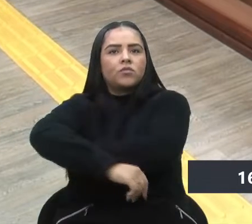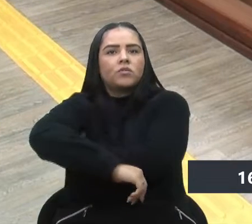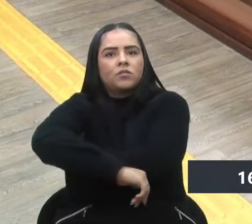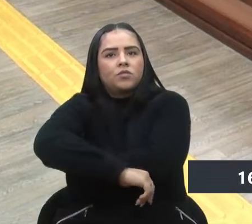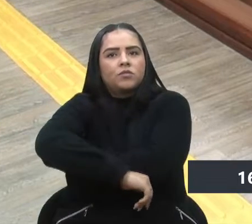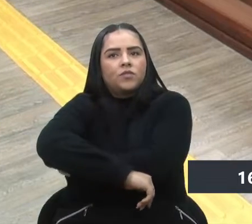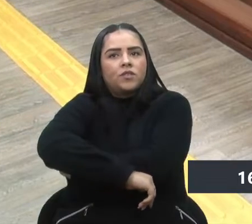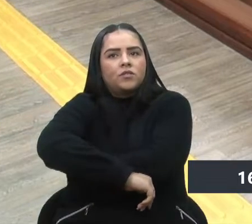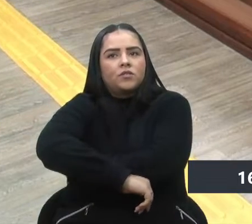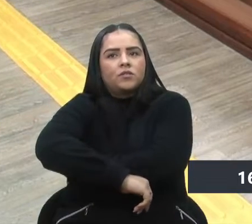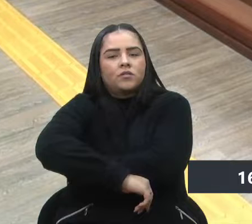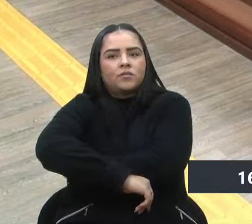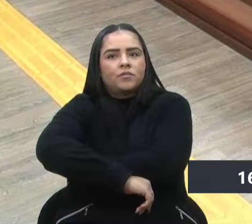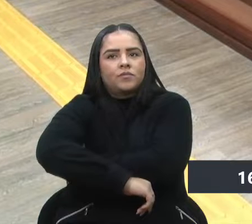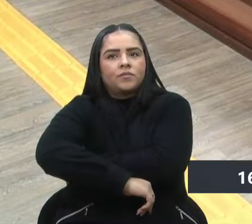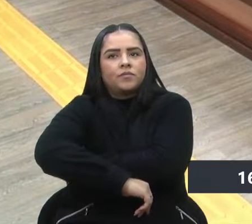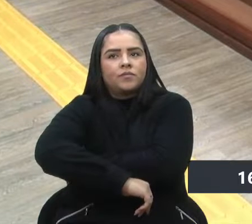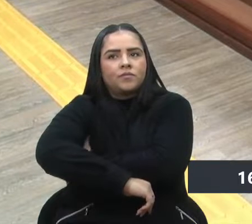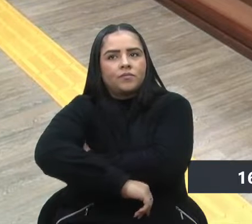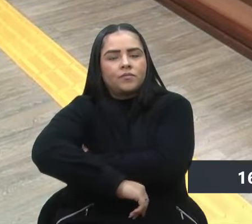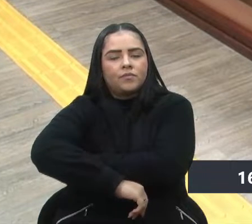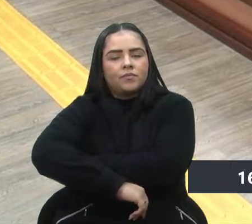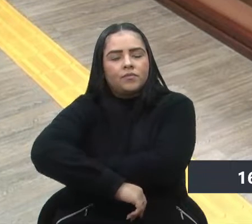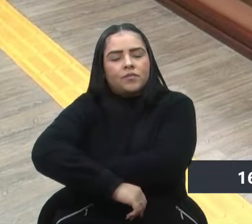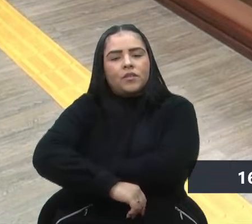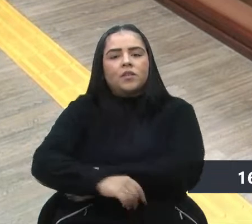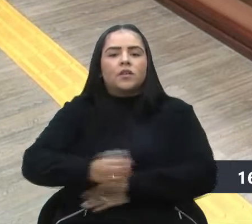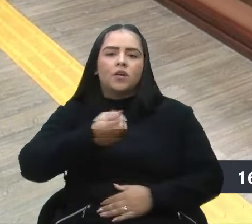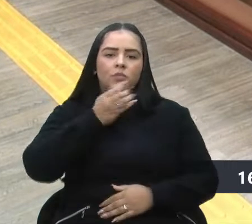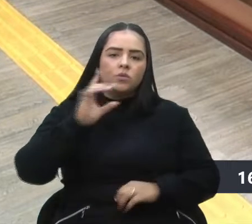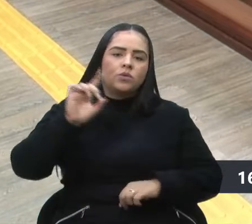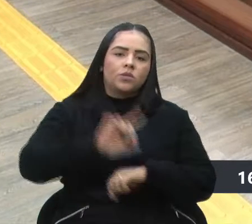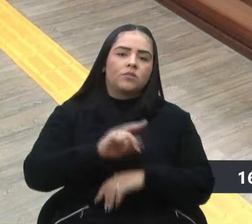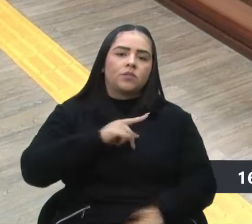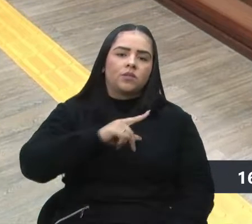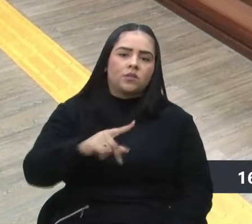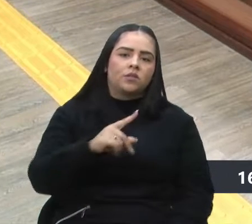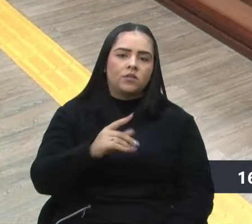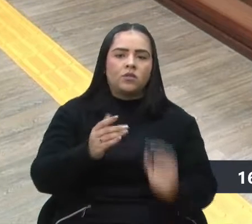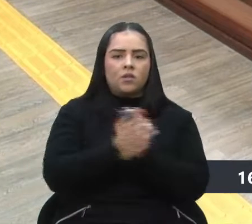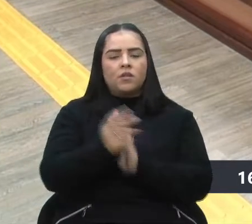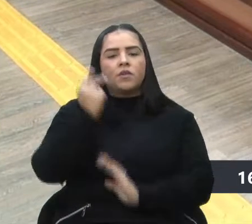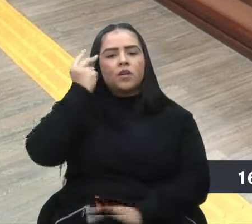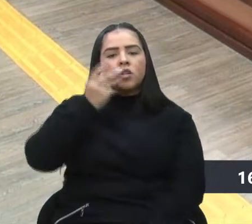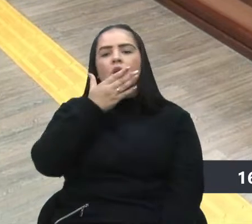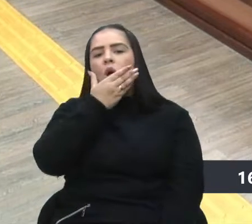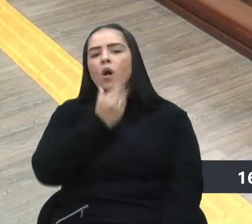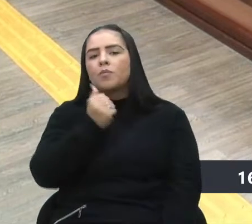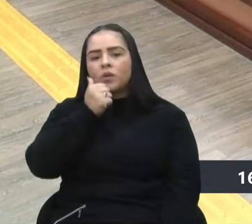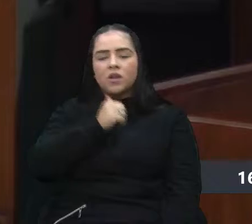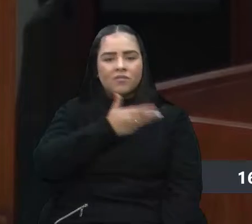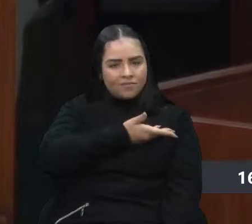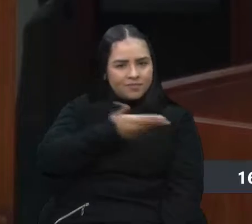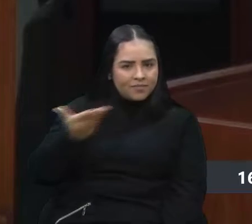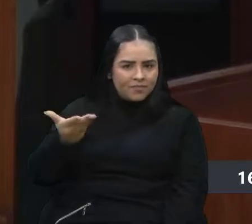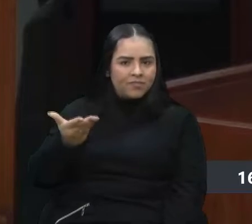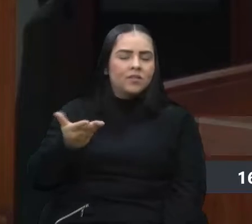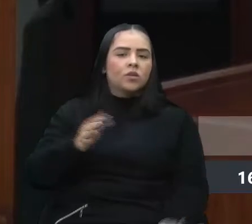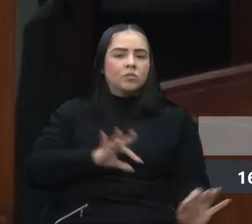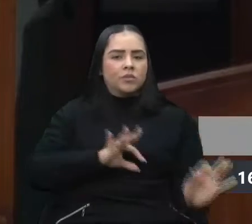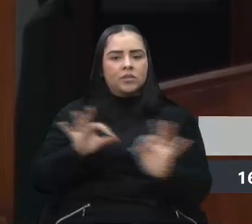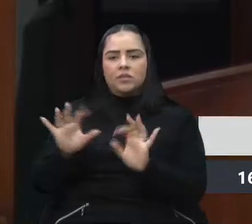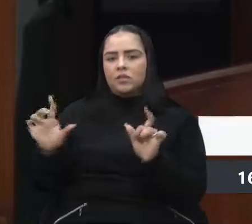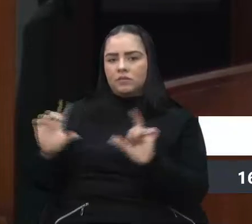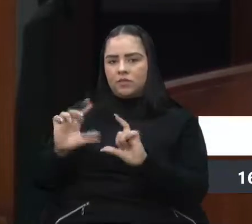Bom dia, Presidenta, demais colegas vereadores e vereadoras, e a você que está nos prestigiando pela TV Câmara.